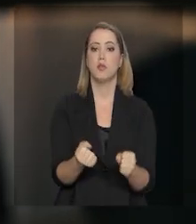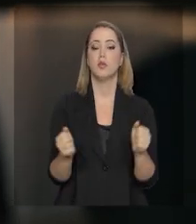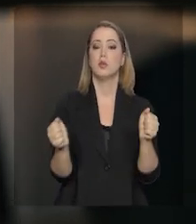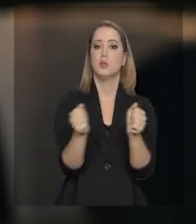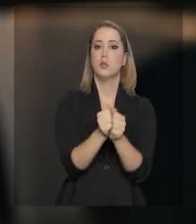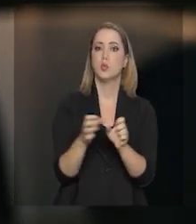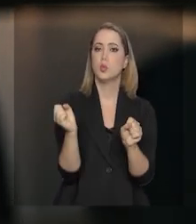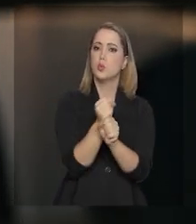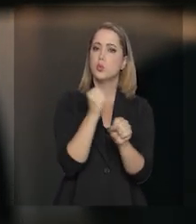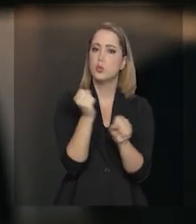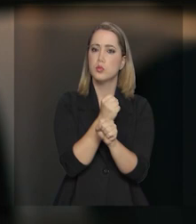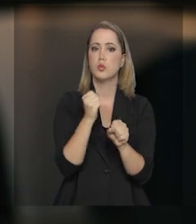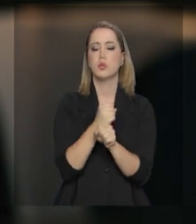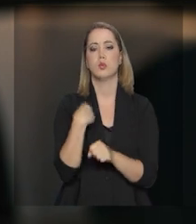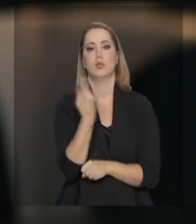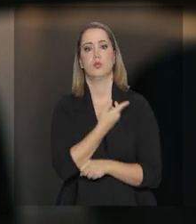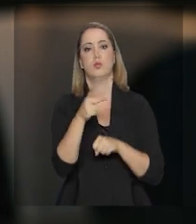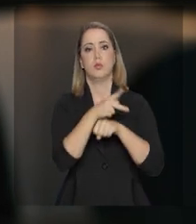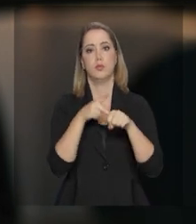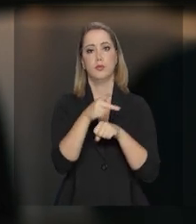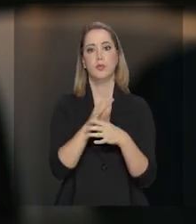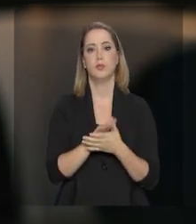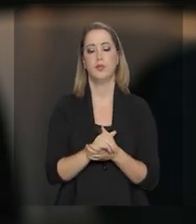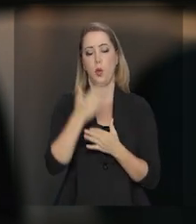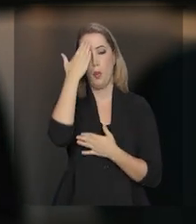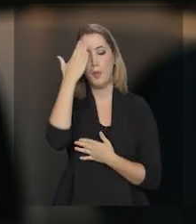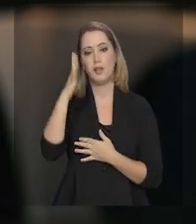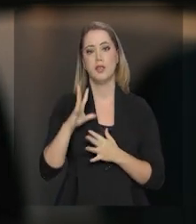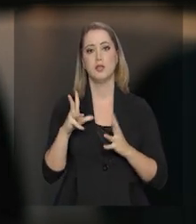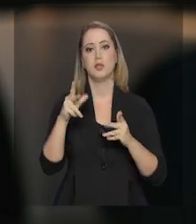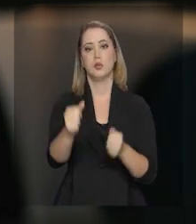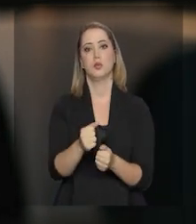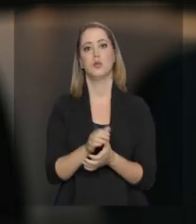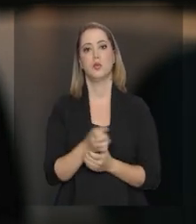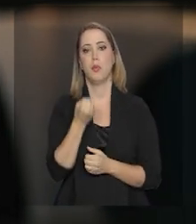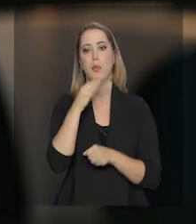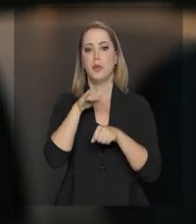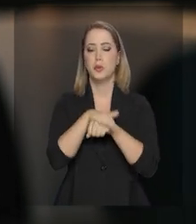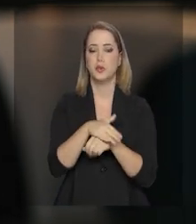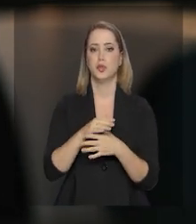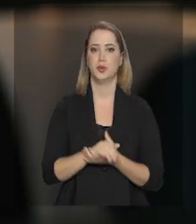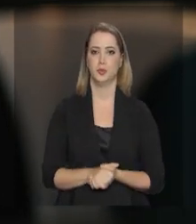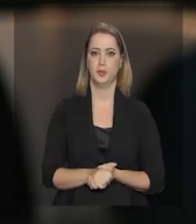Vamos juntos reconstruir o nosso país. Muito obrigado a todos. Boa noite, Brasil.